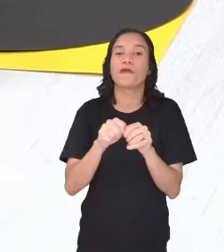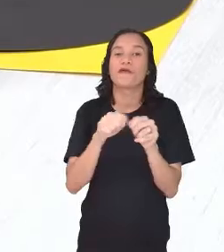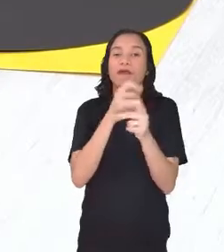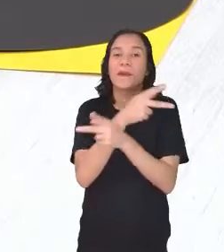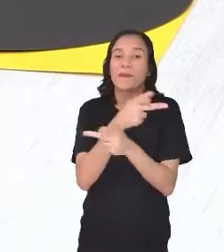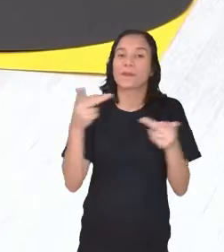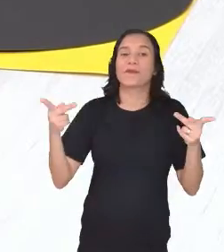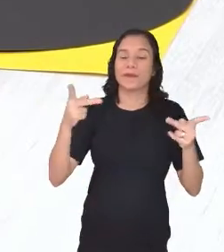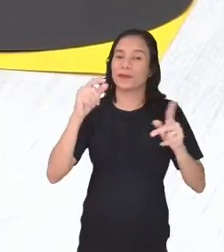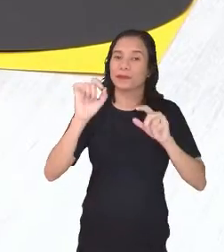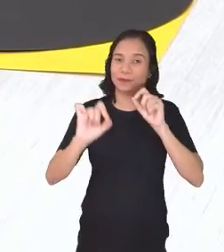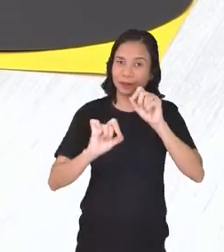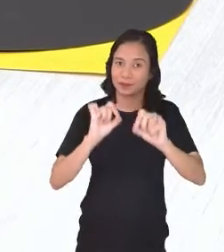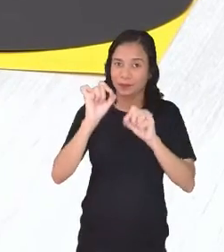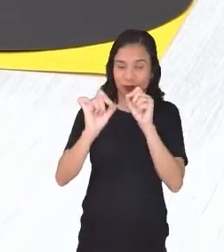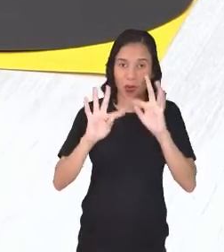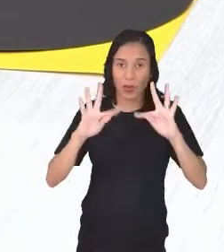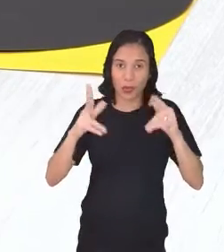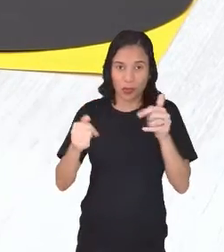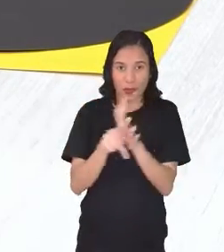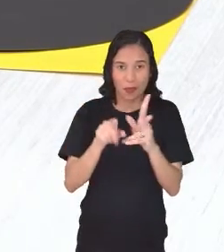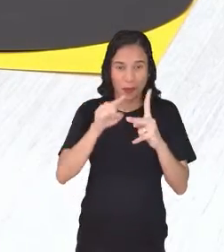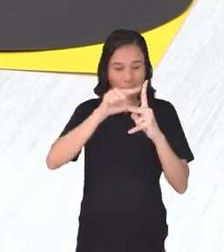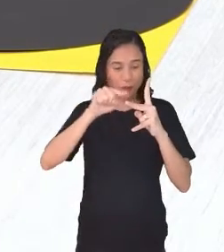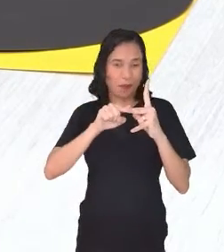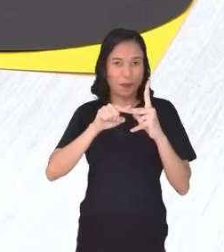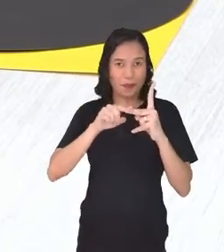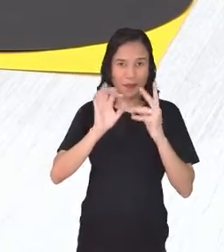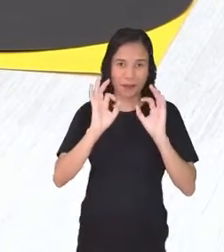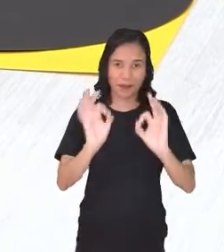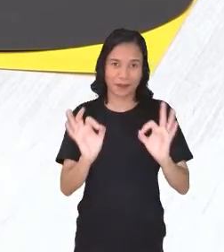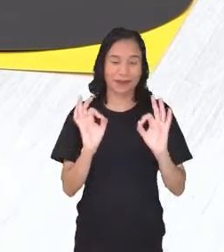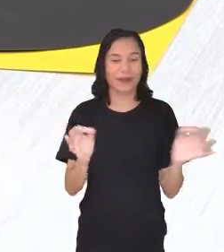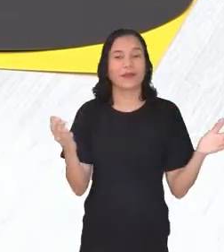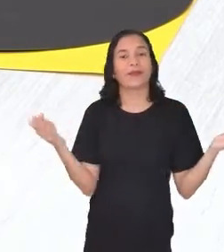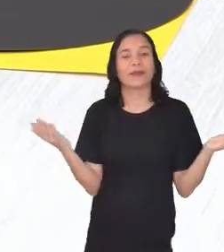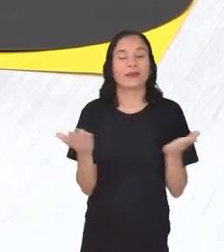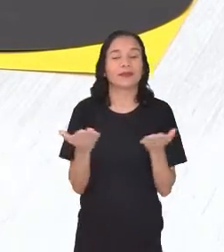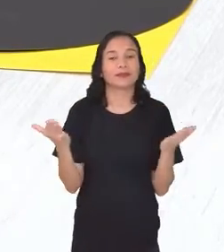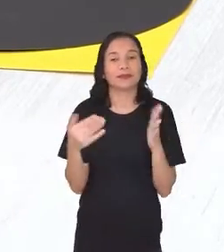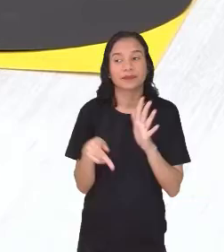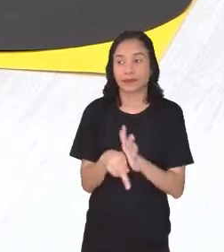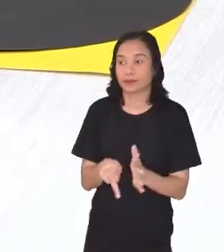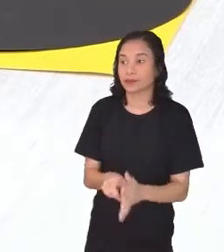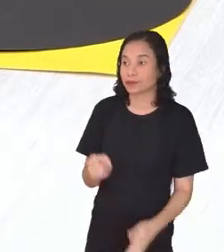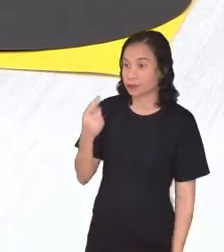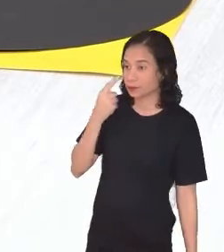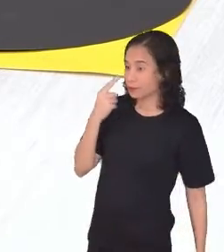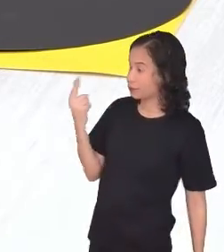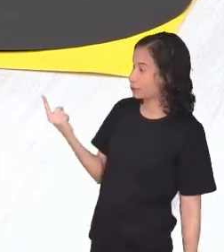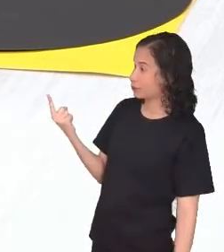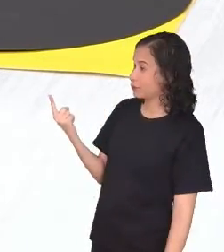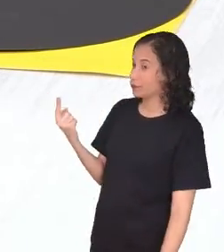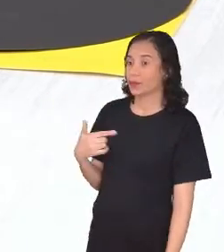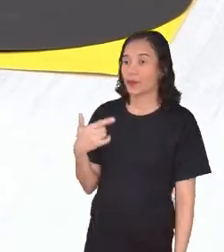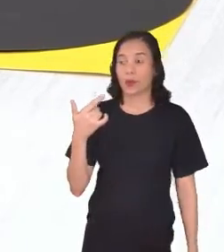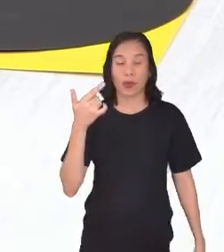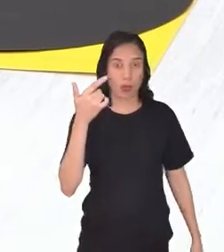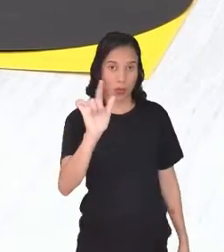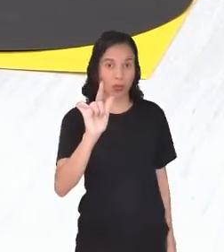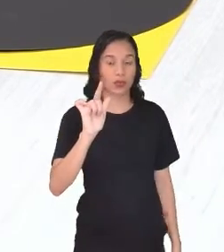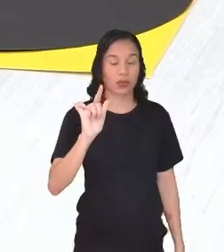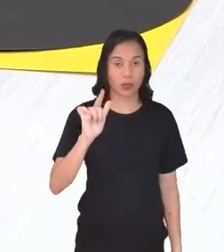vocês todos os ângulos. Aí, eu peguei outra